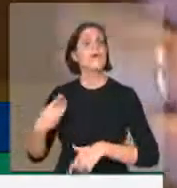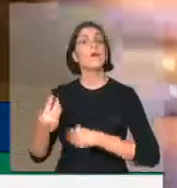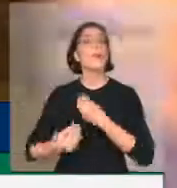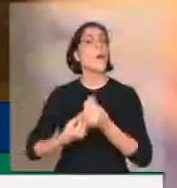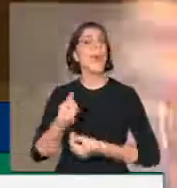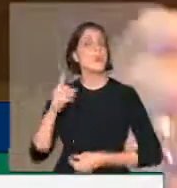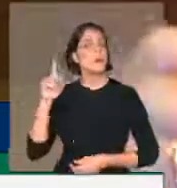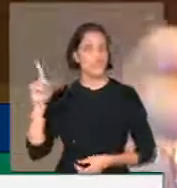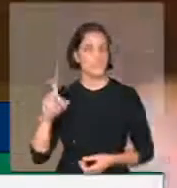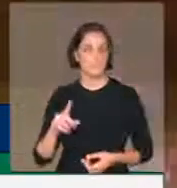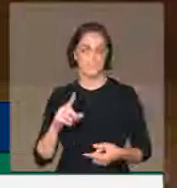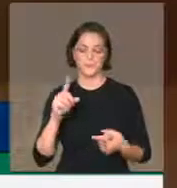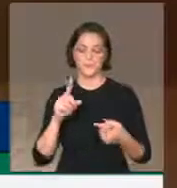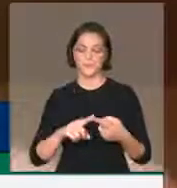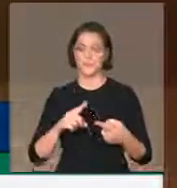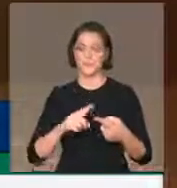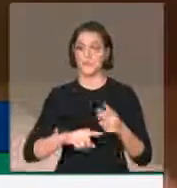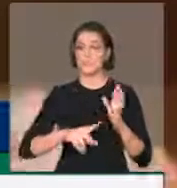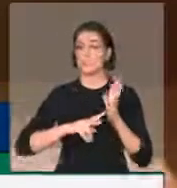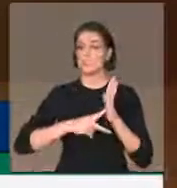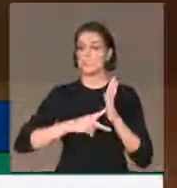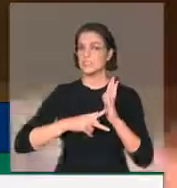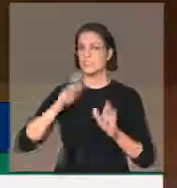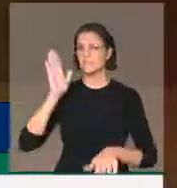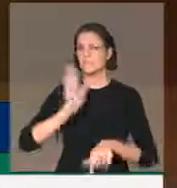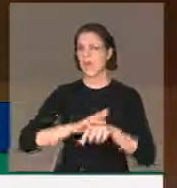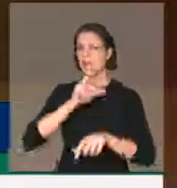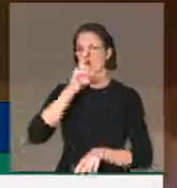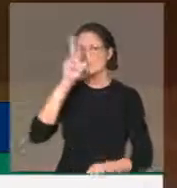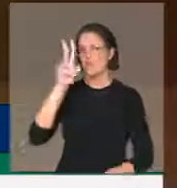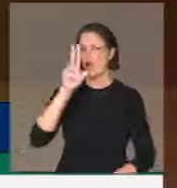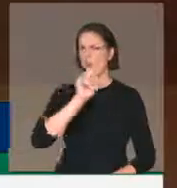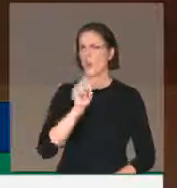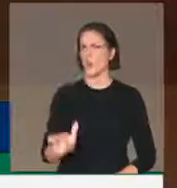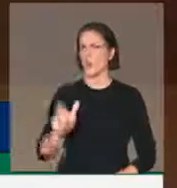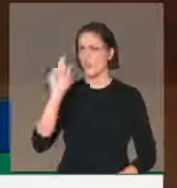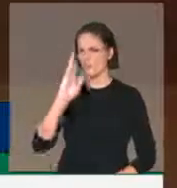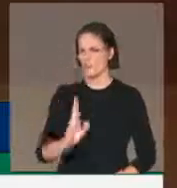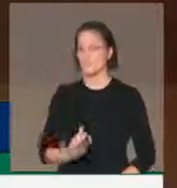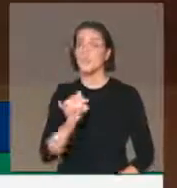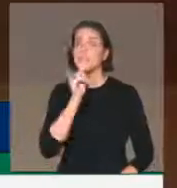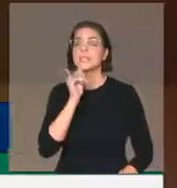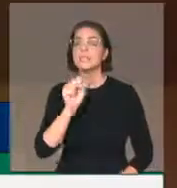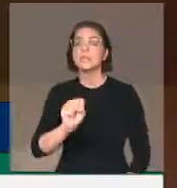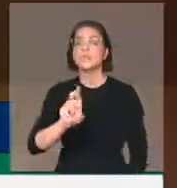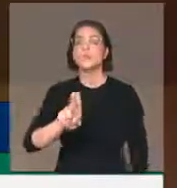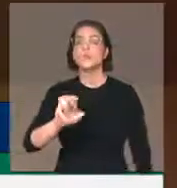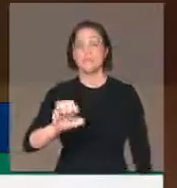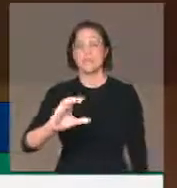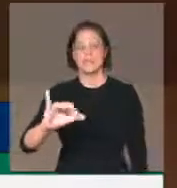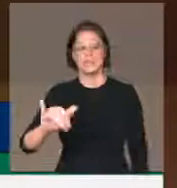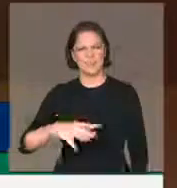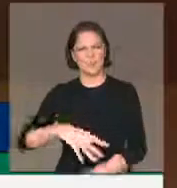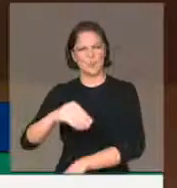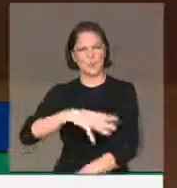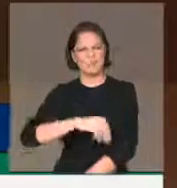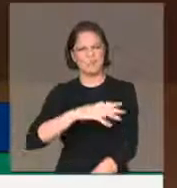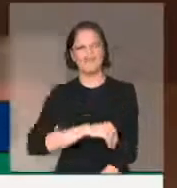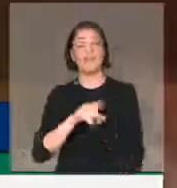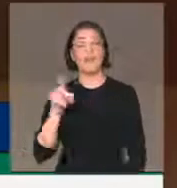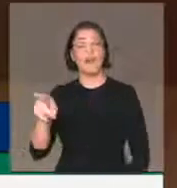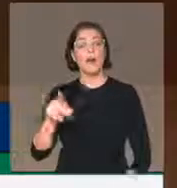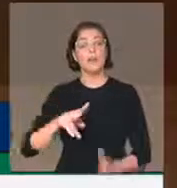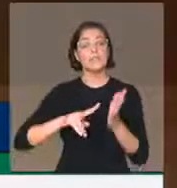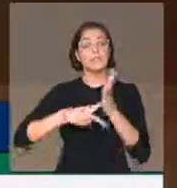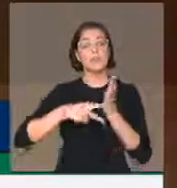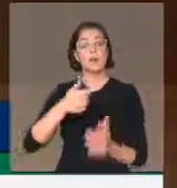Primeiro, lá os sindicatos são muito mais fortes do que aqui. Por exemplo, na Suécia, a sindicalização chega a